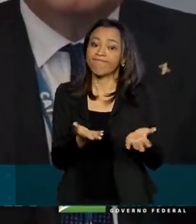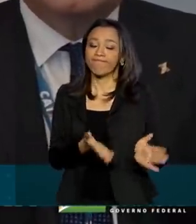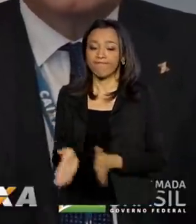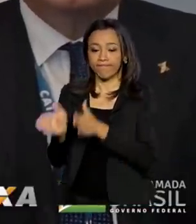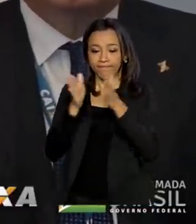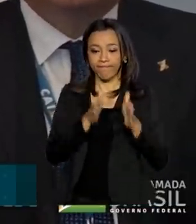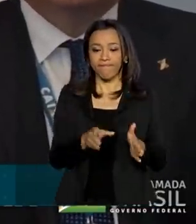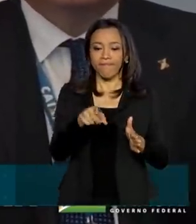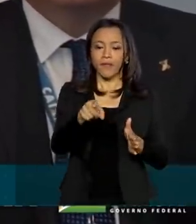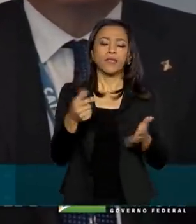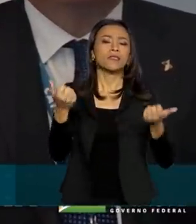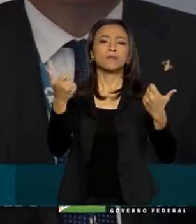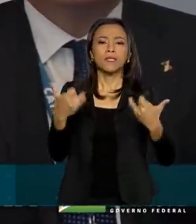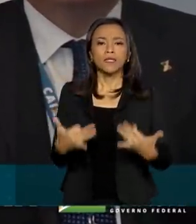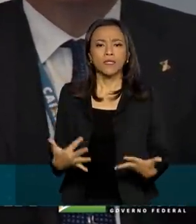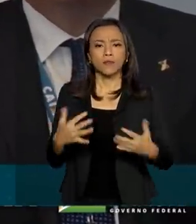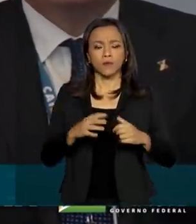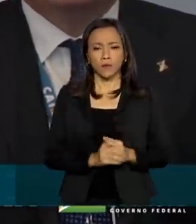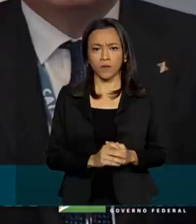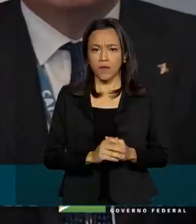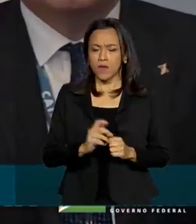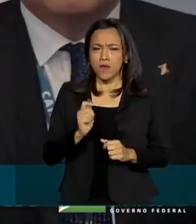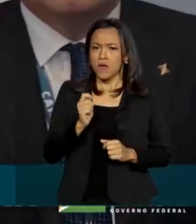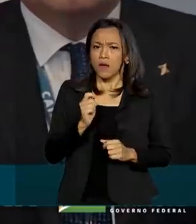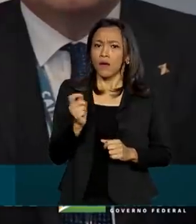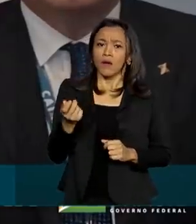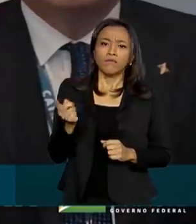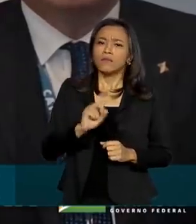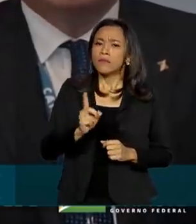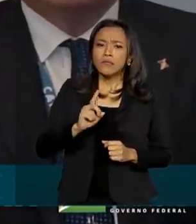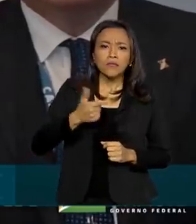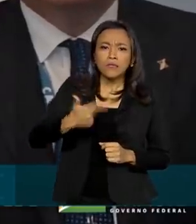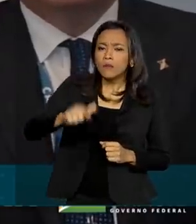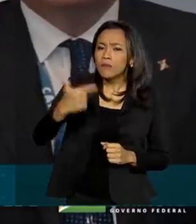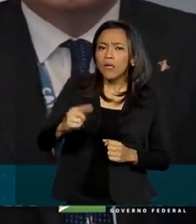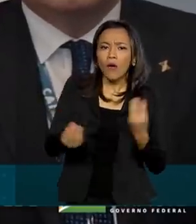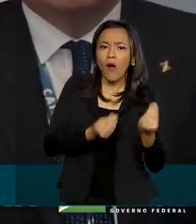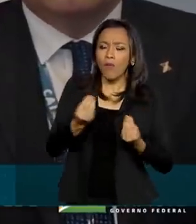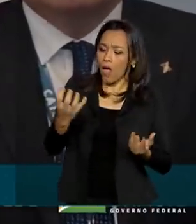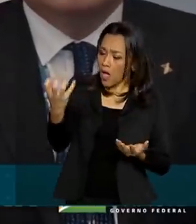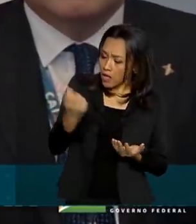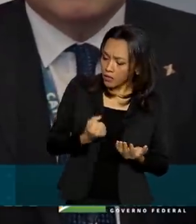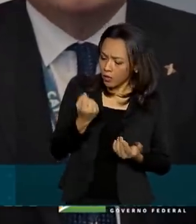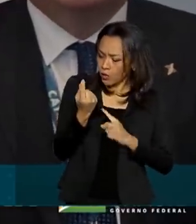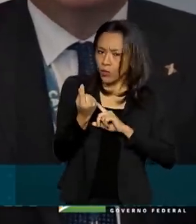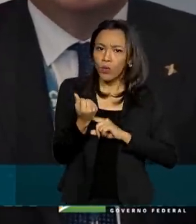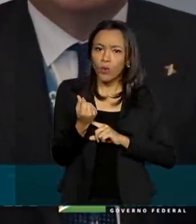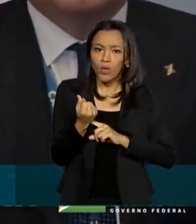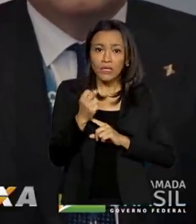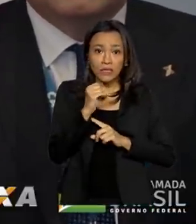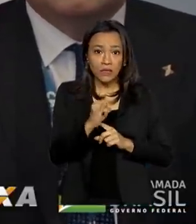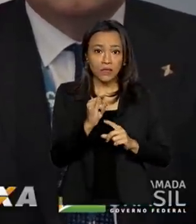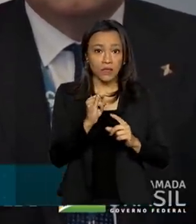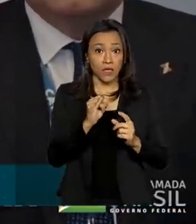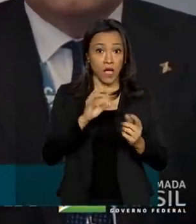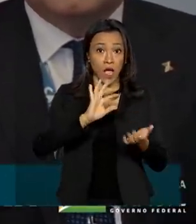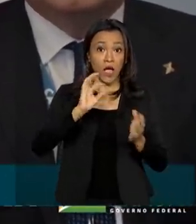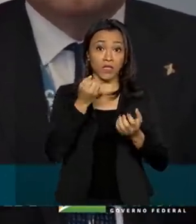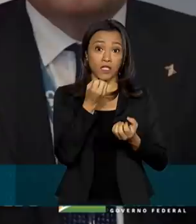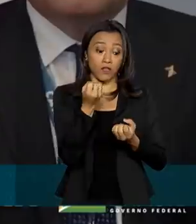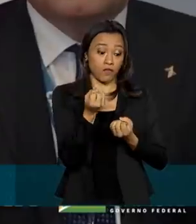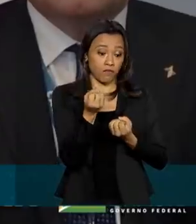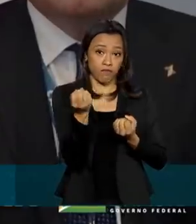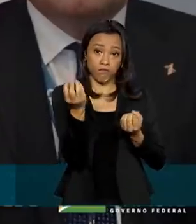possibilidade de se receber esse benefício se houver qualquer tipo de erro,